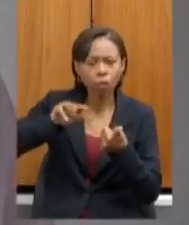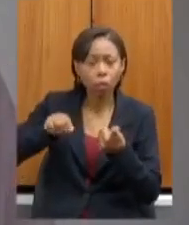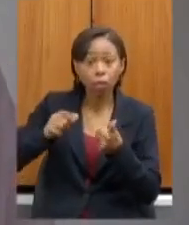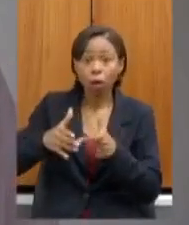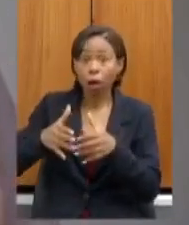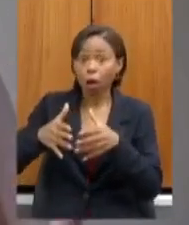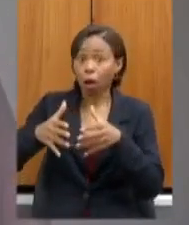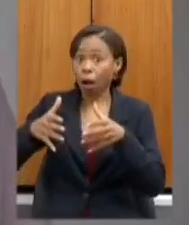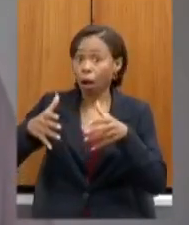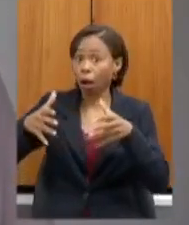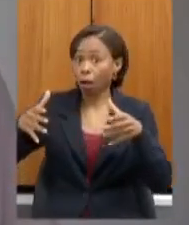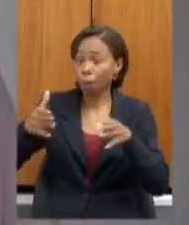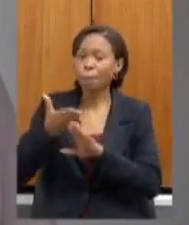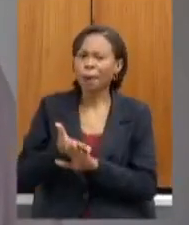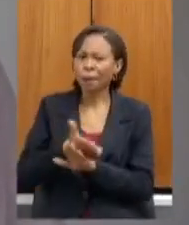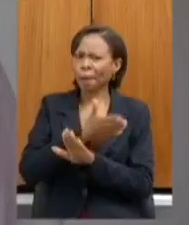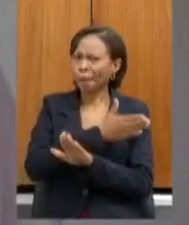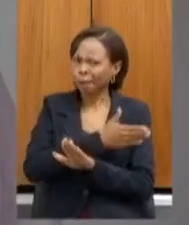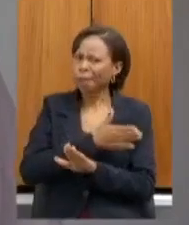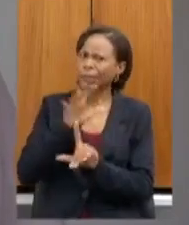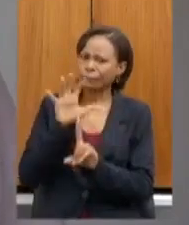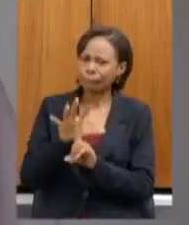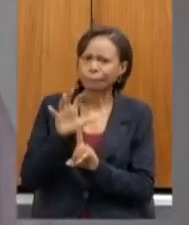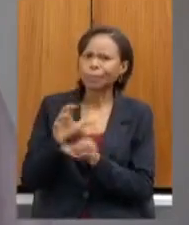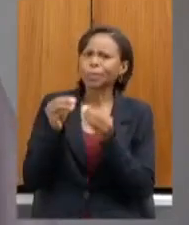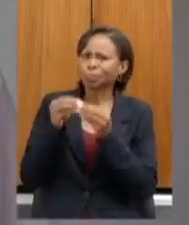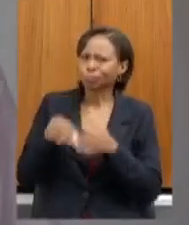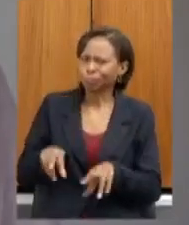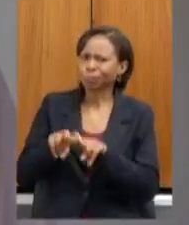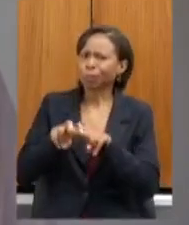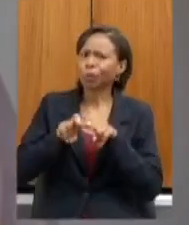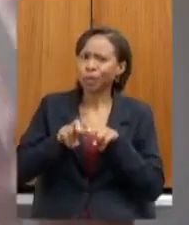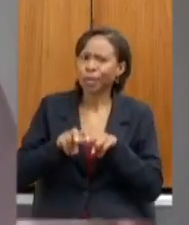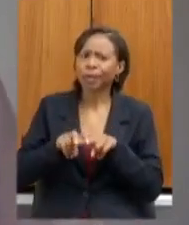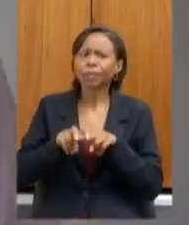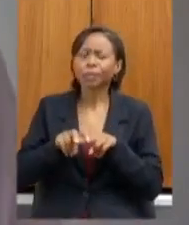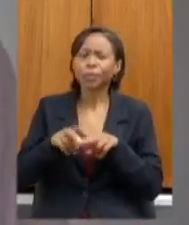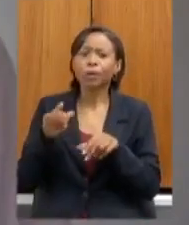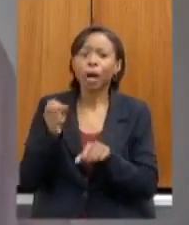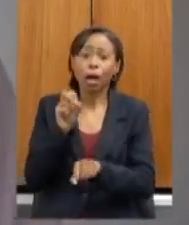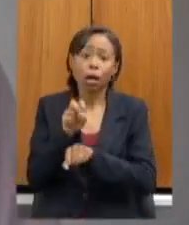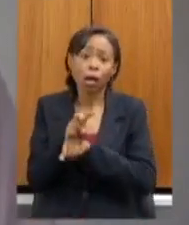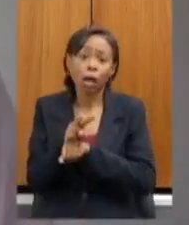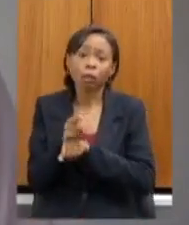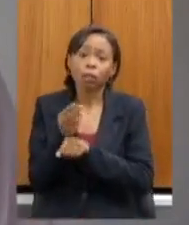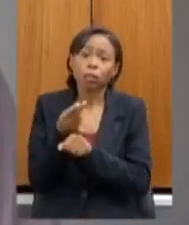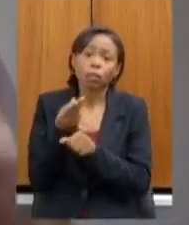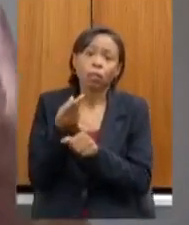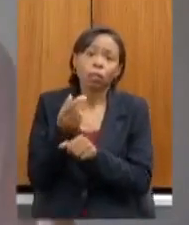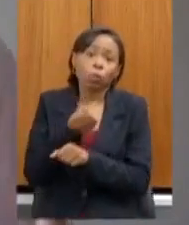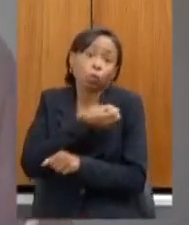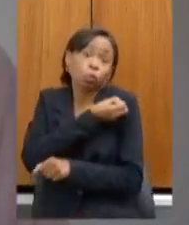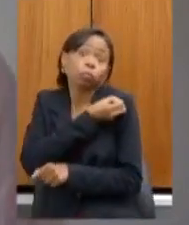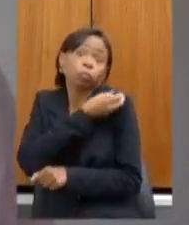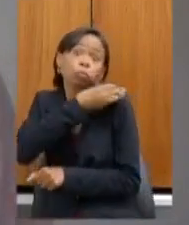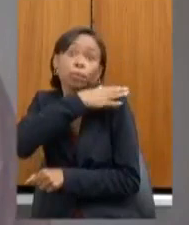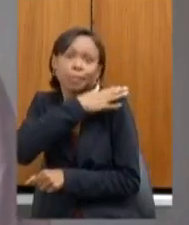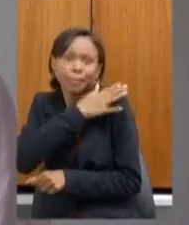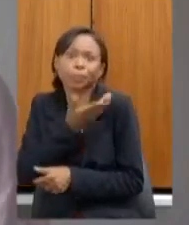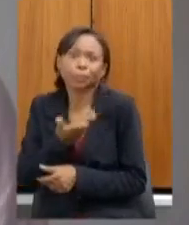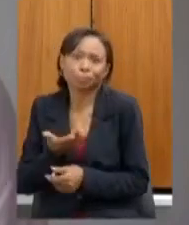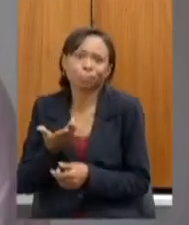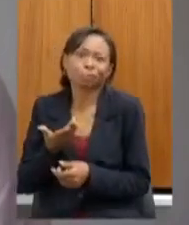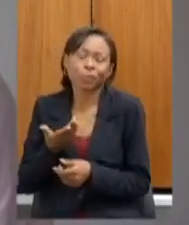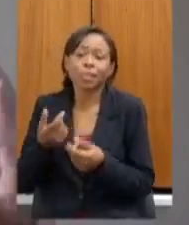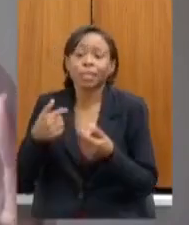muito e que estava com situação bastante afetada em relação a sua oferta de âmbitos finais em ensino médio e que a gente discutia ali